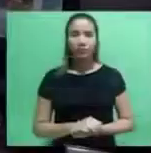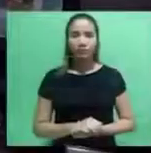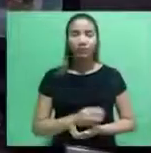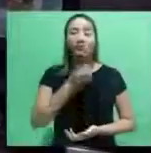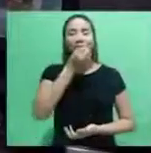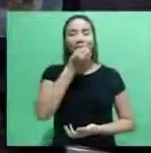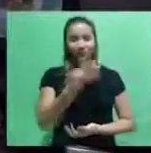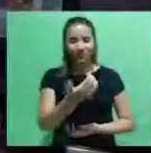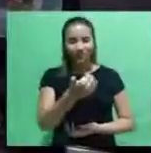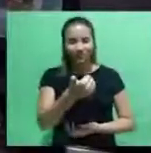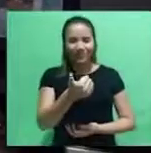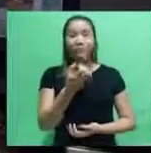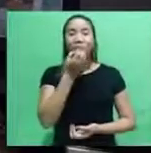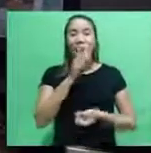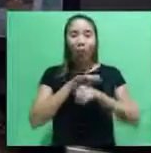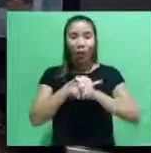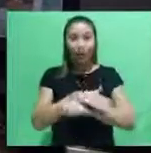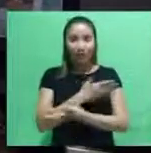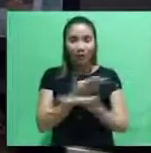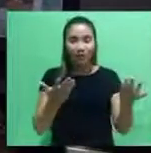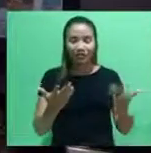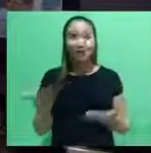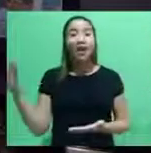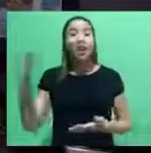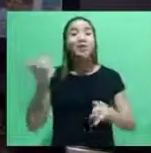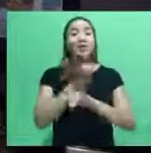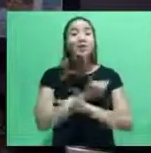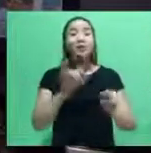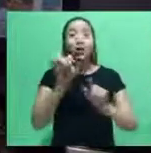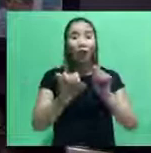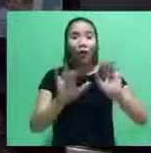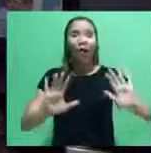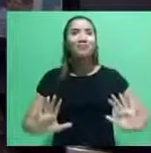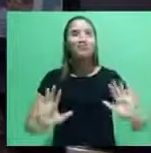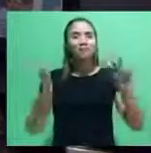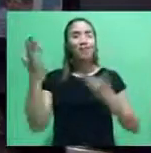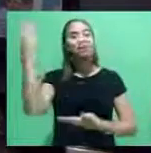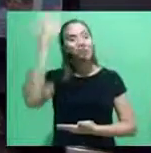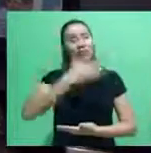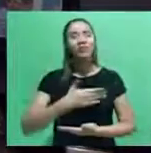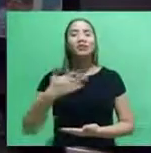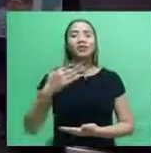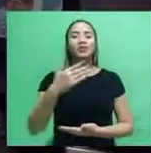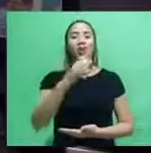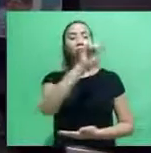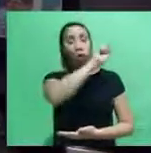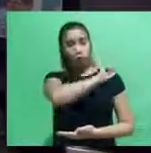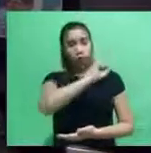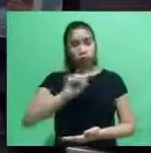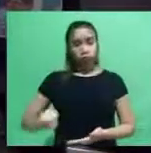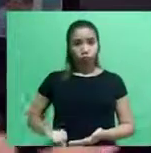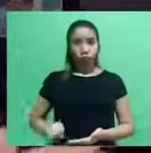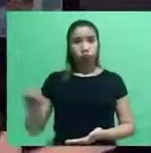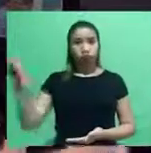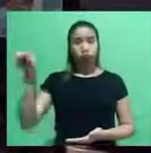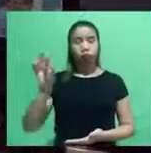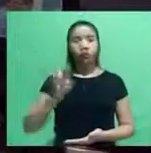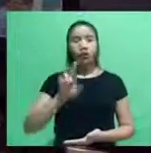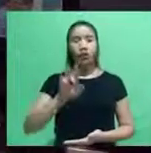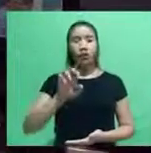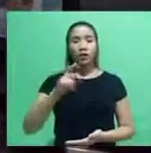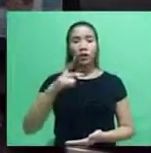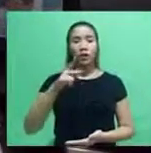Tudo bem, pessoal? Uma boa noite a todos. Passamos por aqui para festejar a aprovação pelo Senado da República,